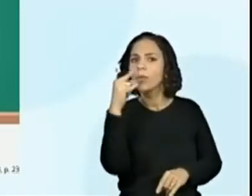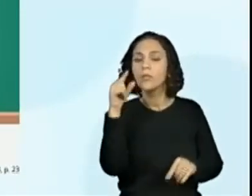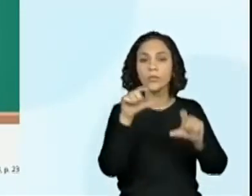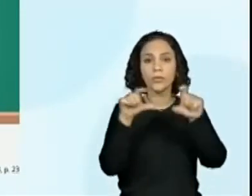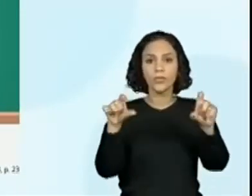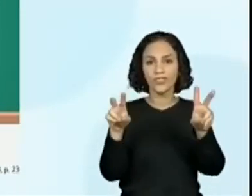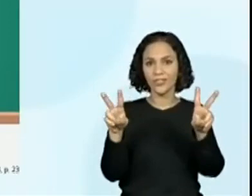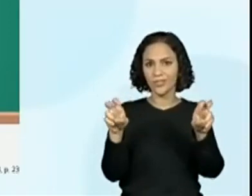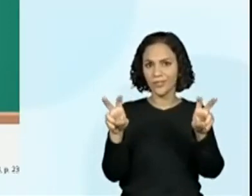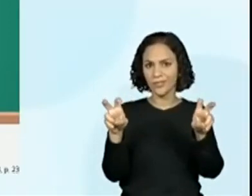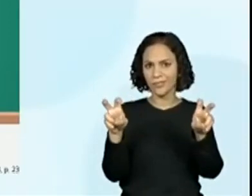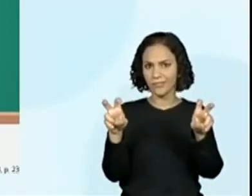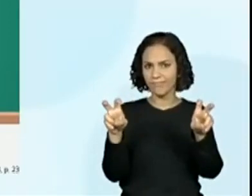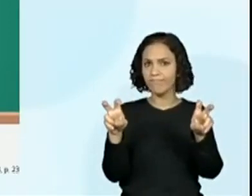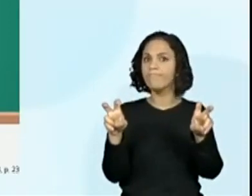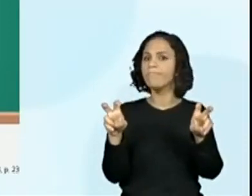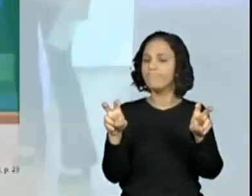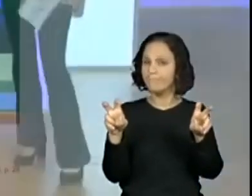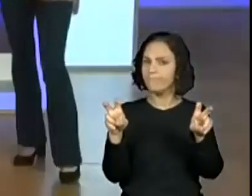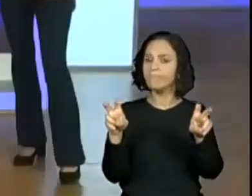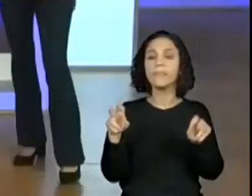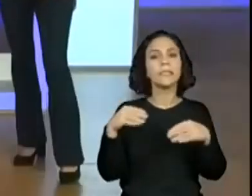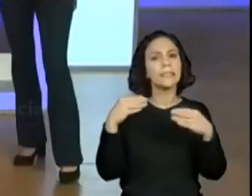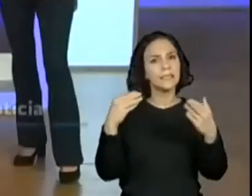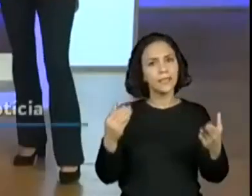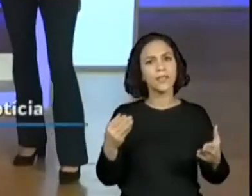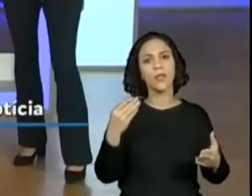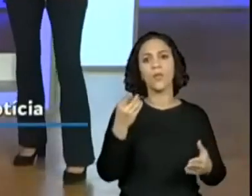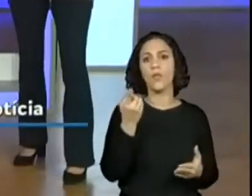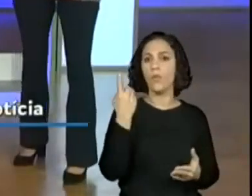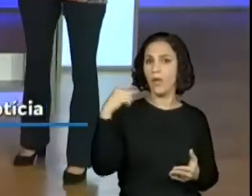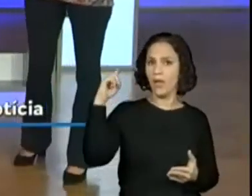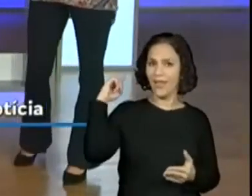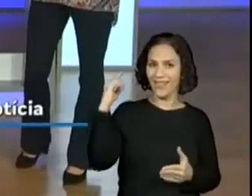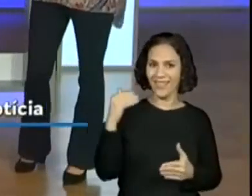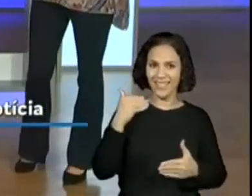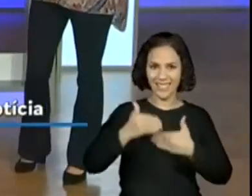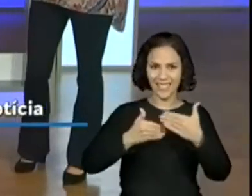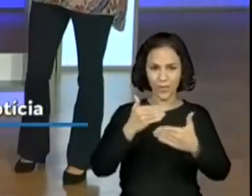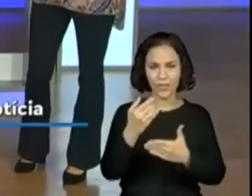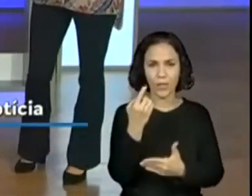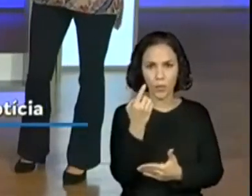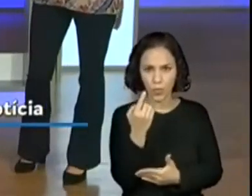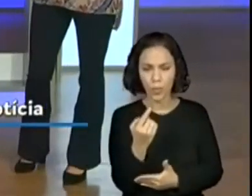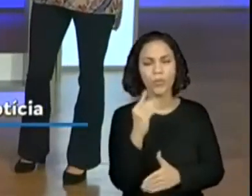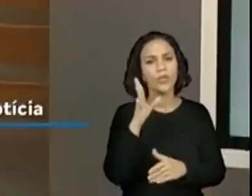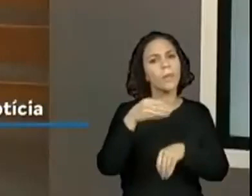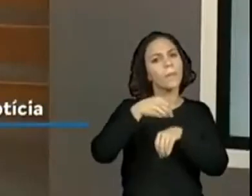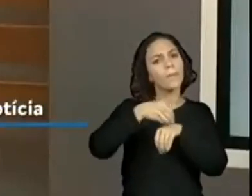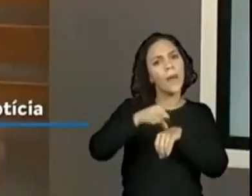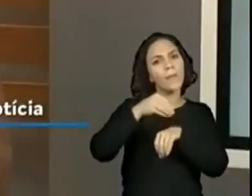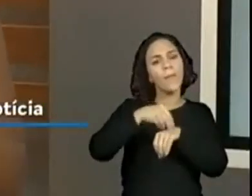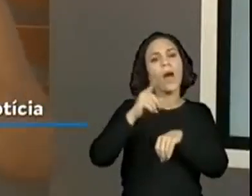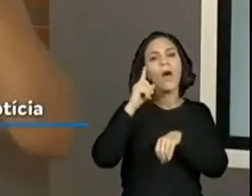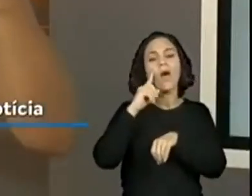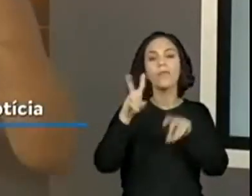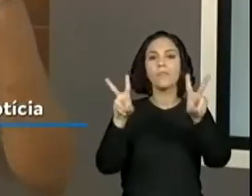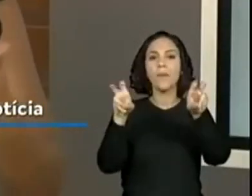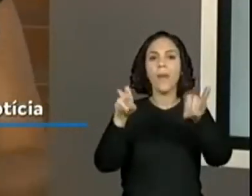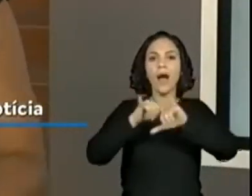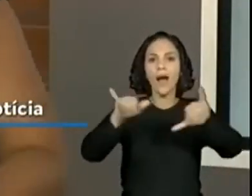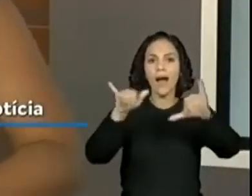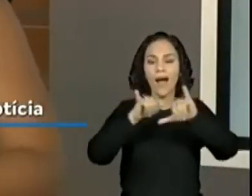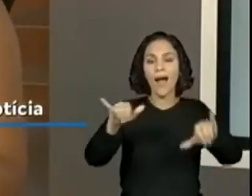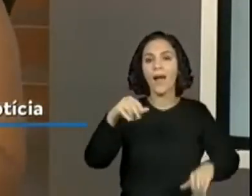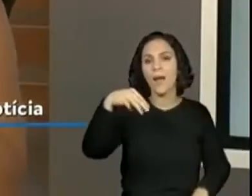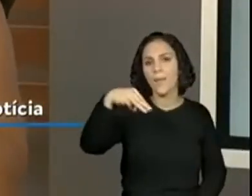título. Então, quem prestou atenção, quem acompanhou as aulas da sequência 1, nós falamos muito das manchetes, que na